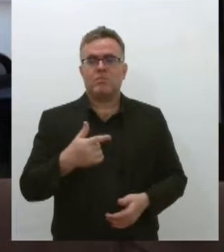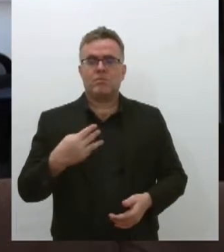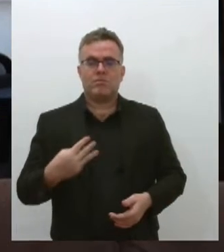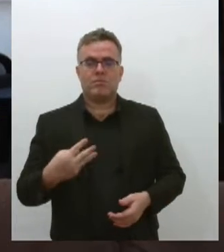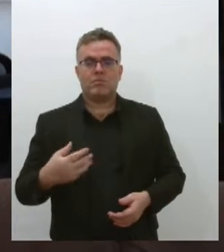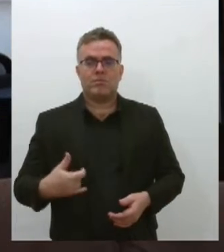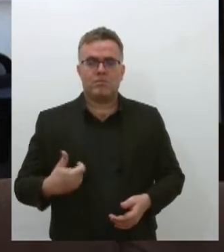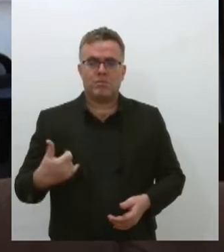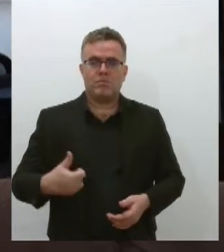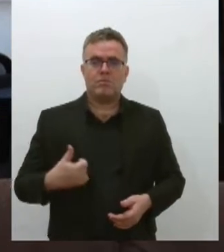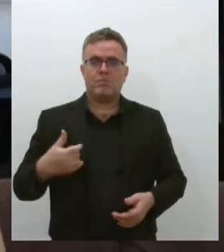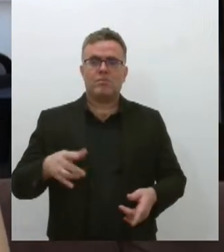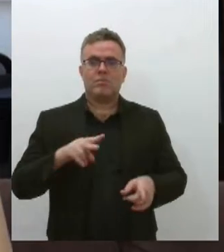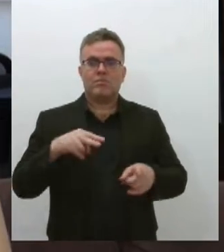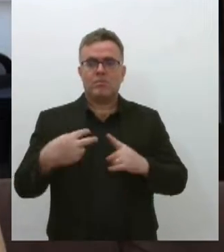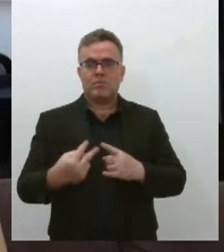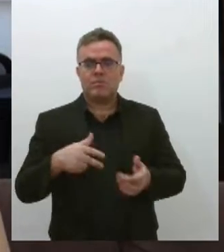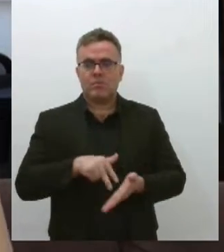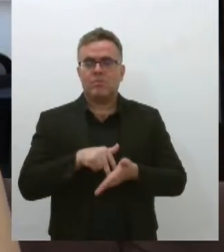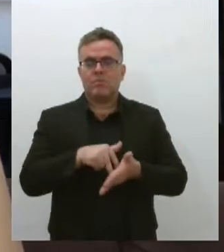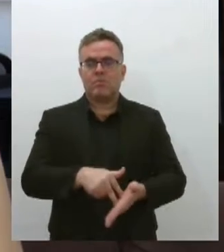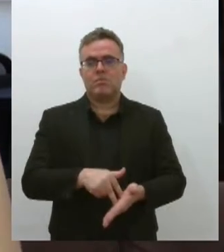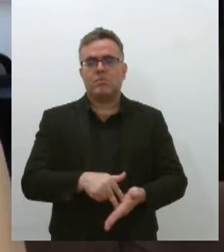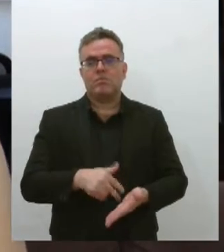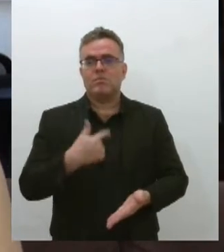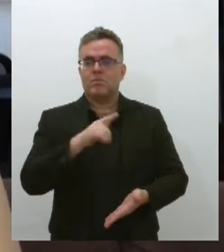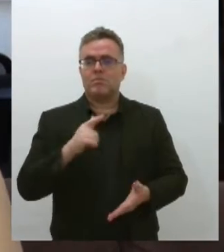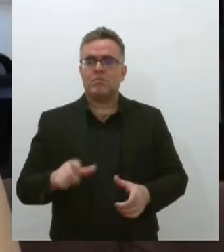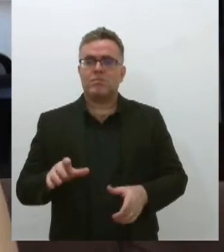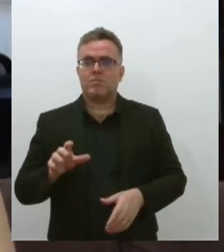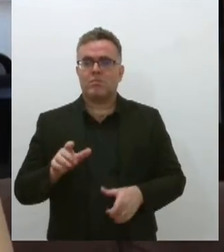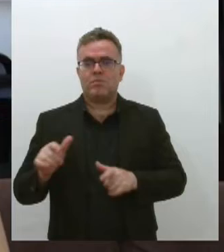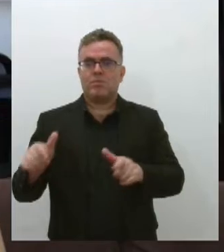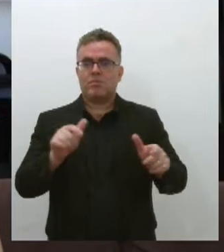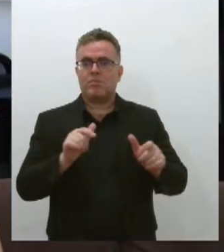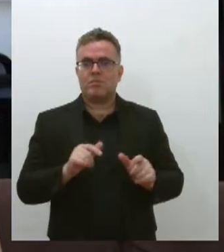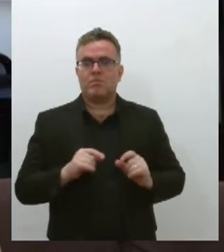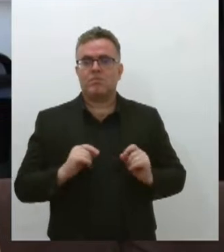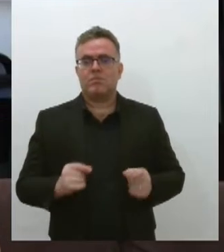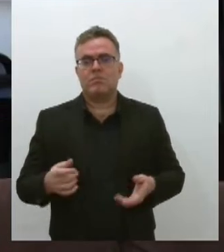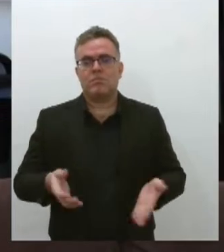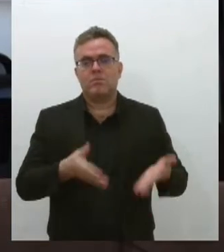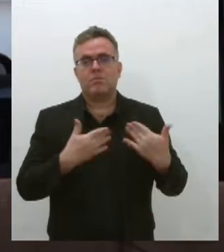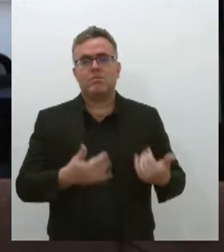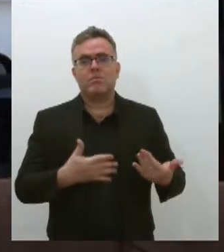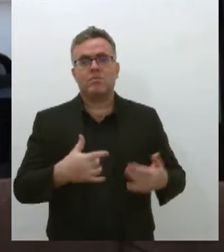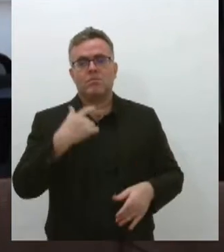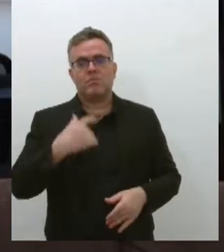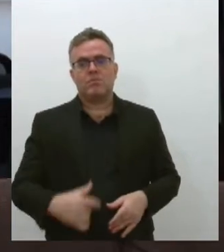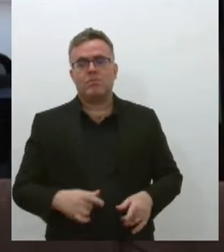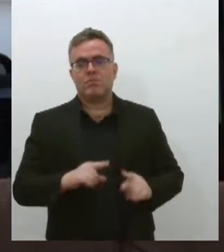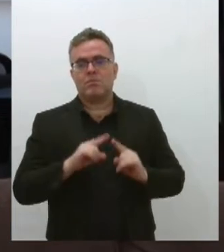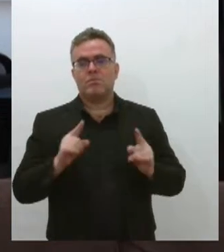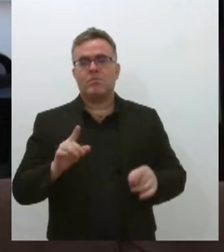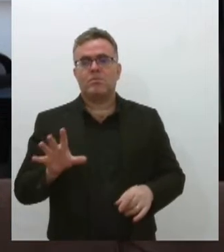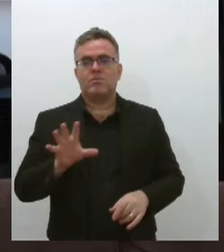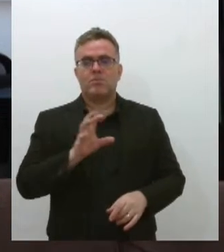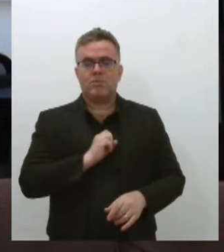perspectiva de firmar raízes em outros locais, porque eu era muito nova na época, mas eu me apaixonei pela cidade.